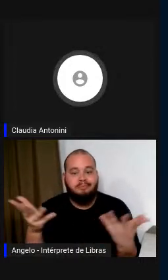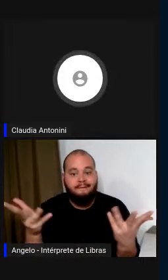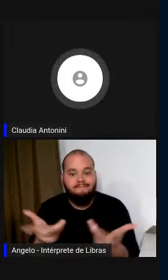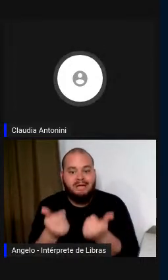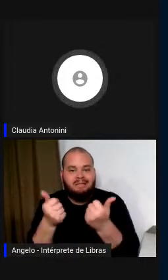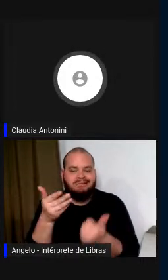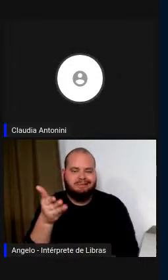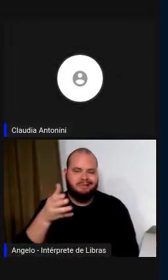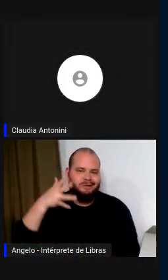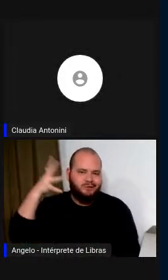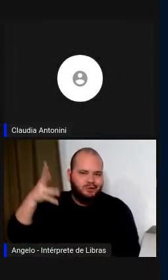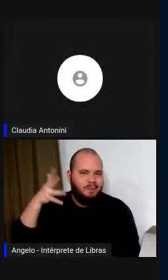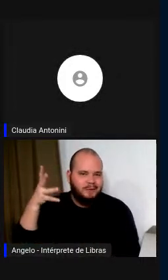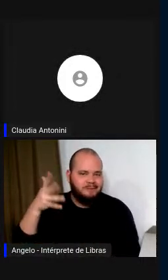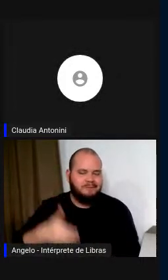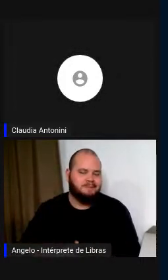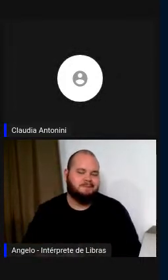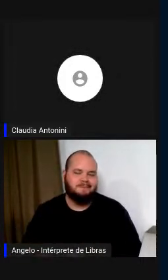conferência,